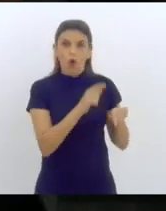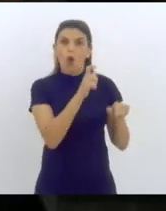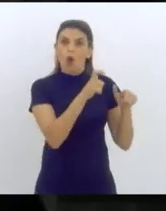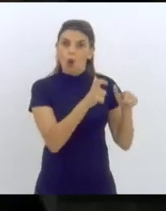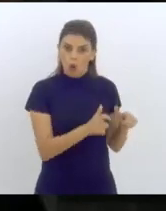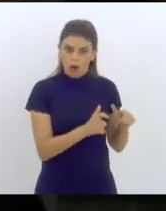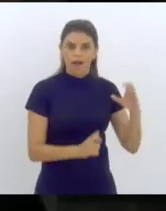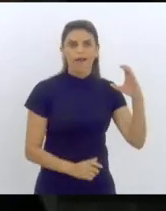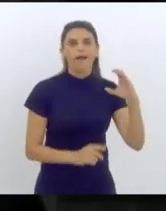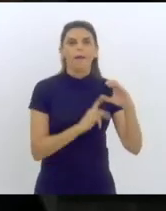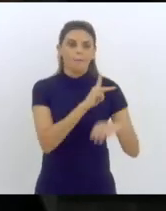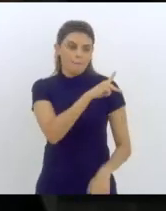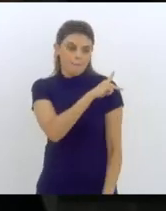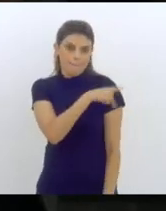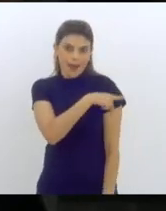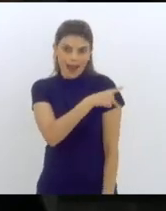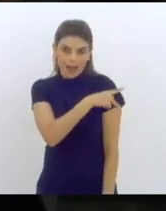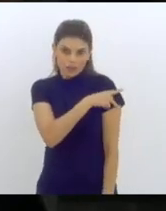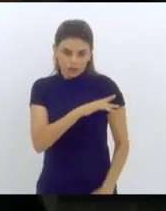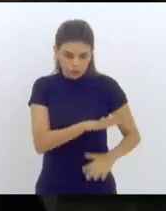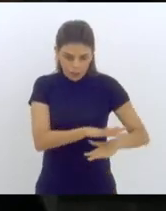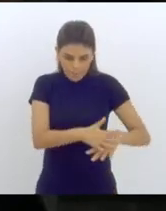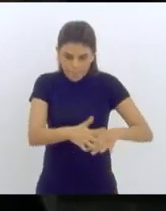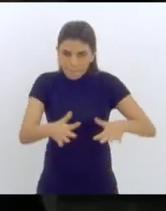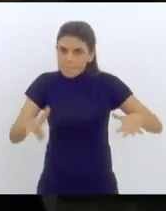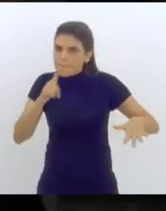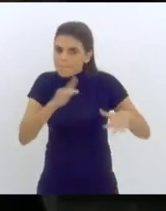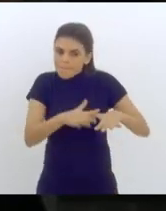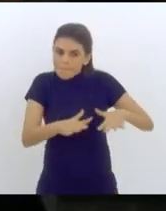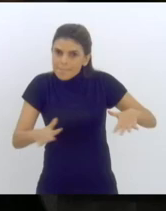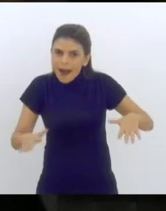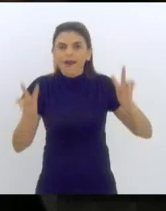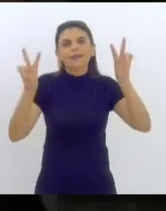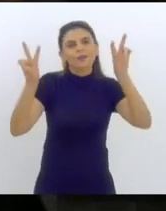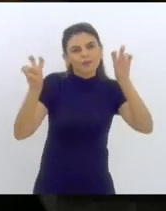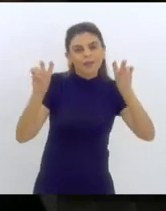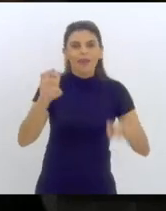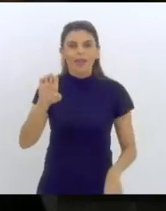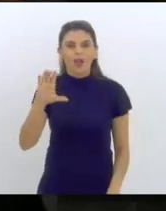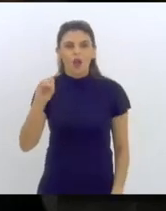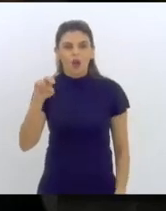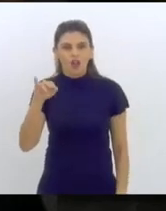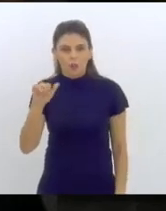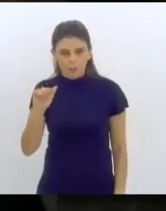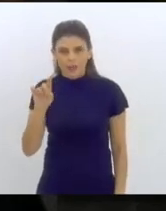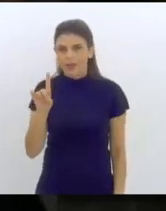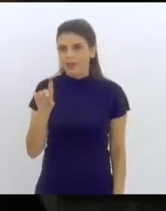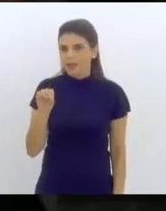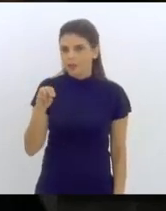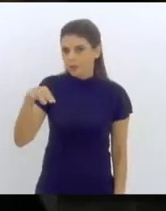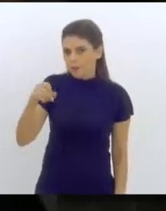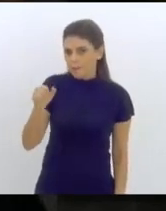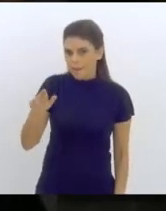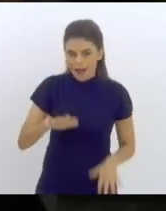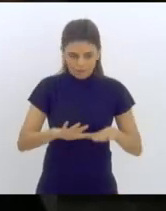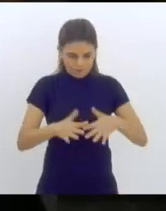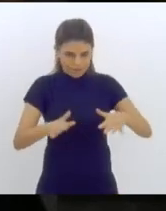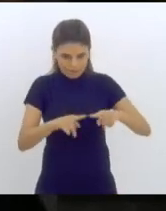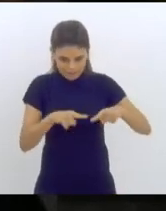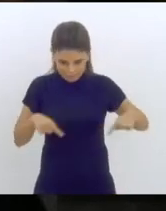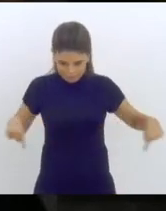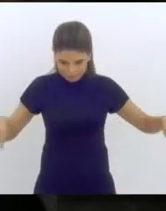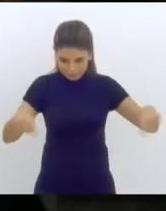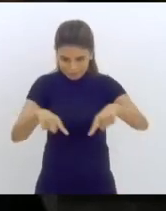A economia do mar envolve a exploração de petróleo e gás, a